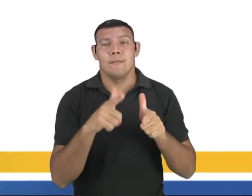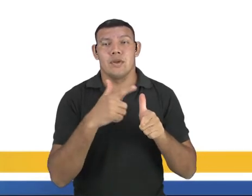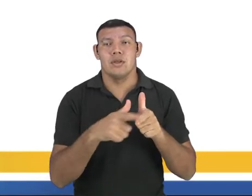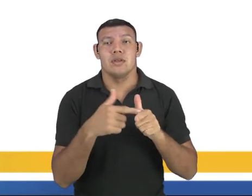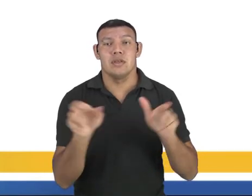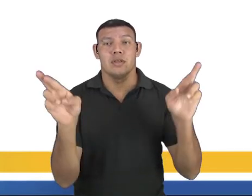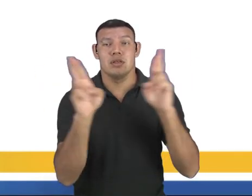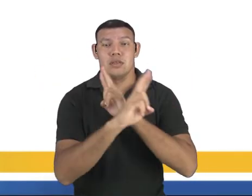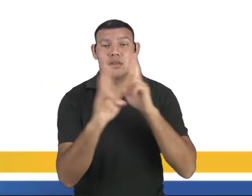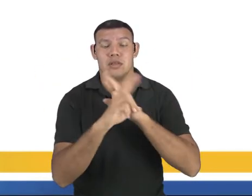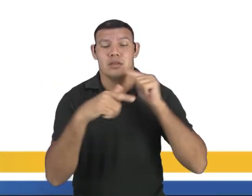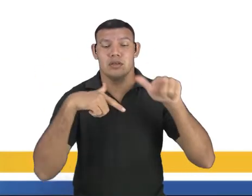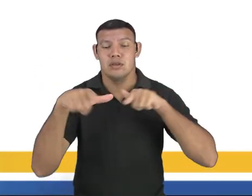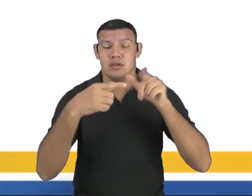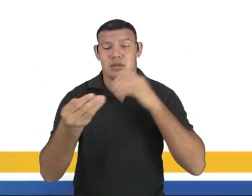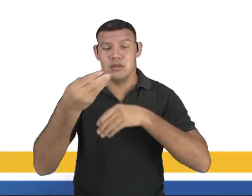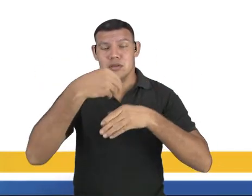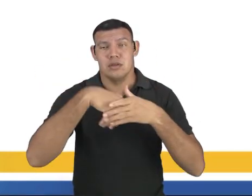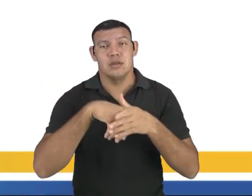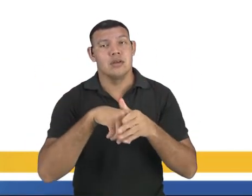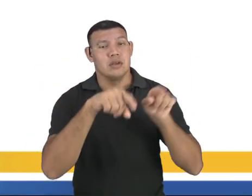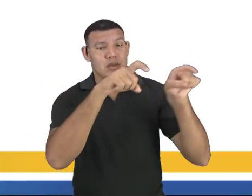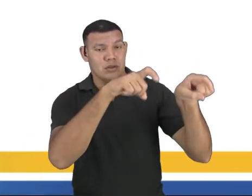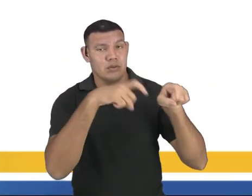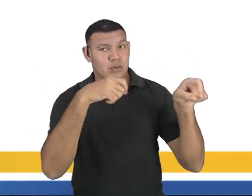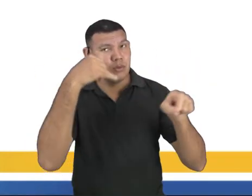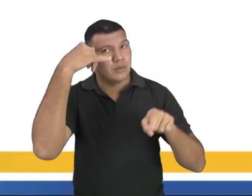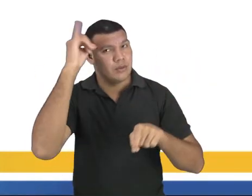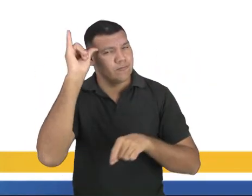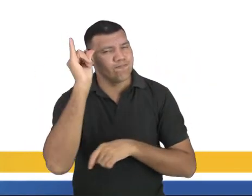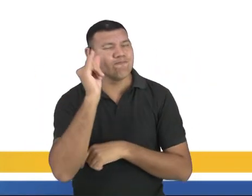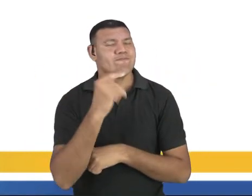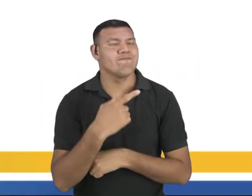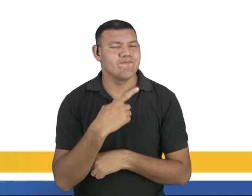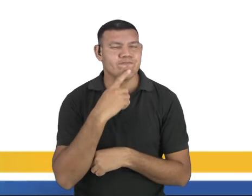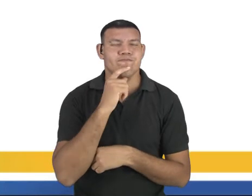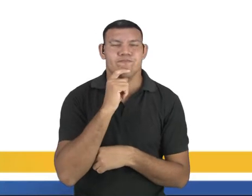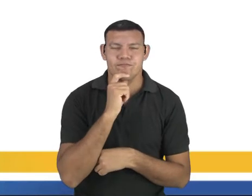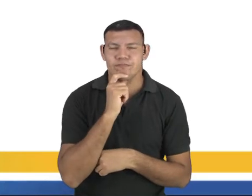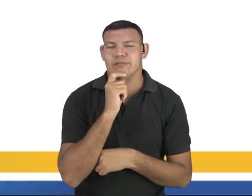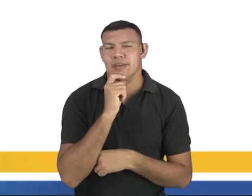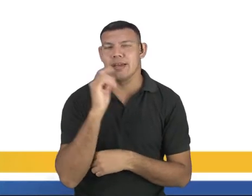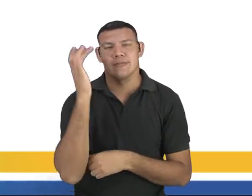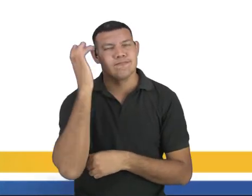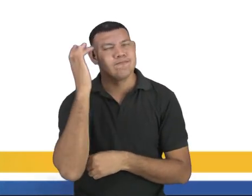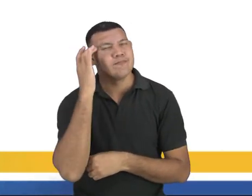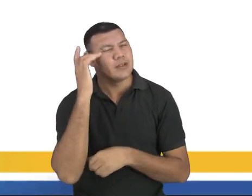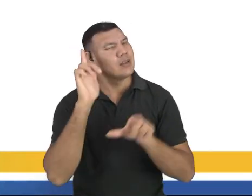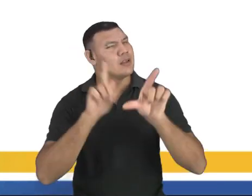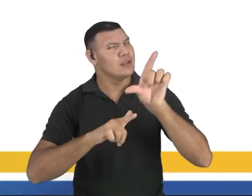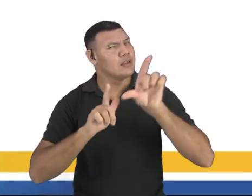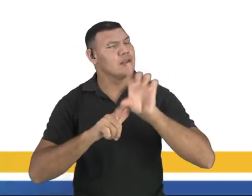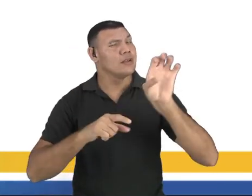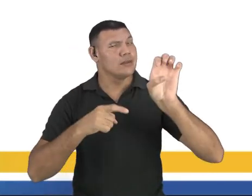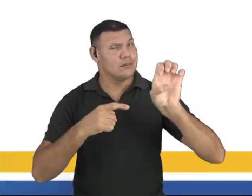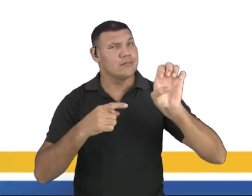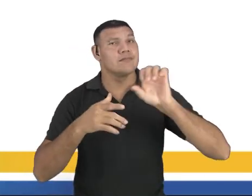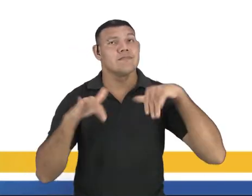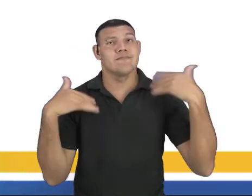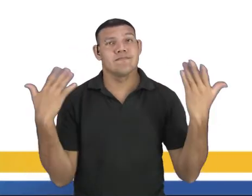relações de trabalho no campo. Estou sentindo um cheirinho de letra E. Vamos lá. Então,